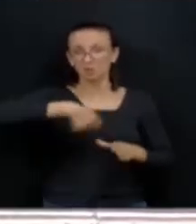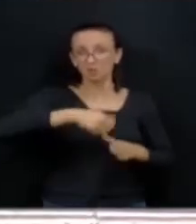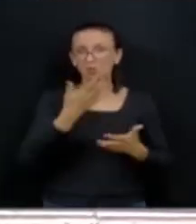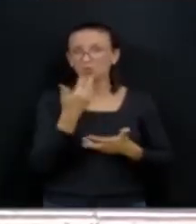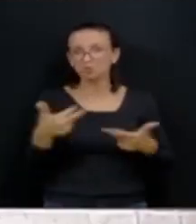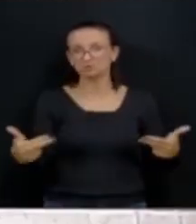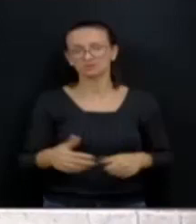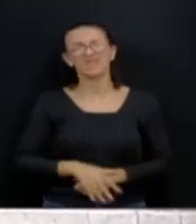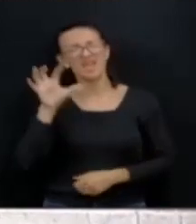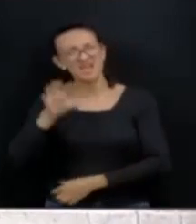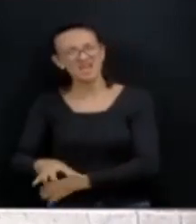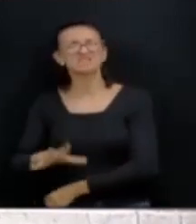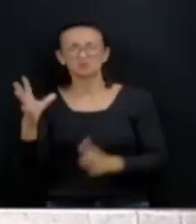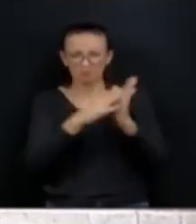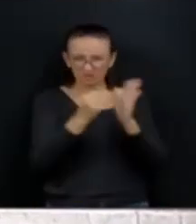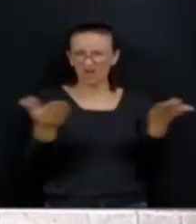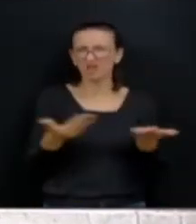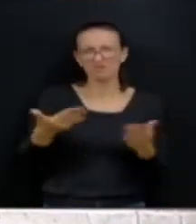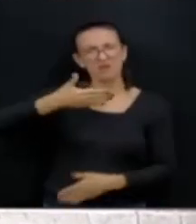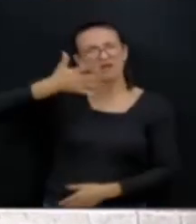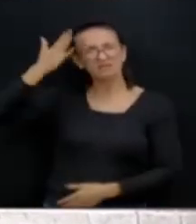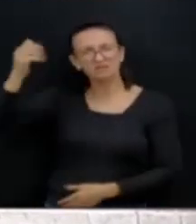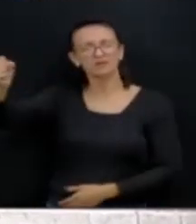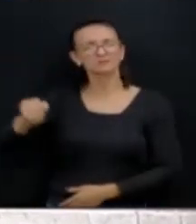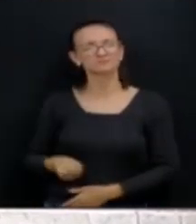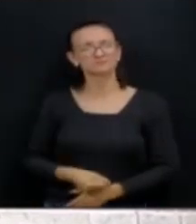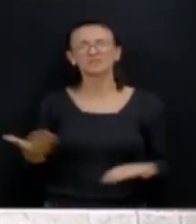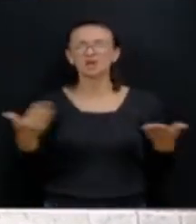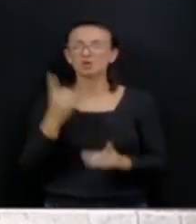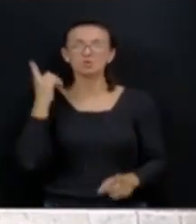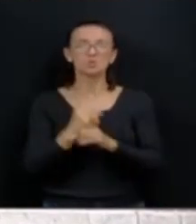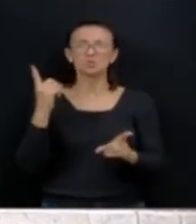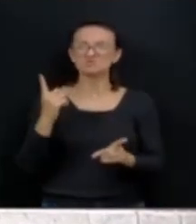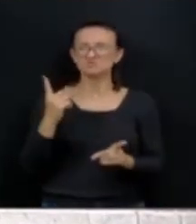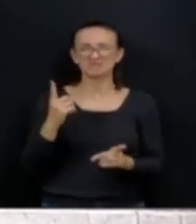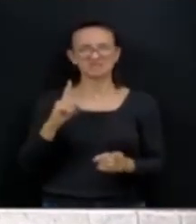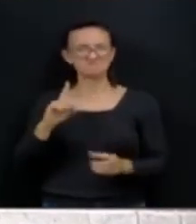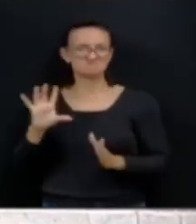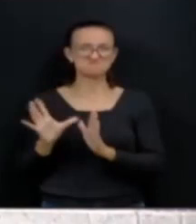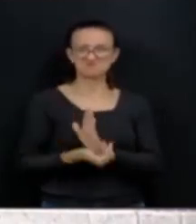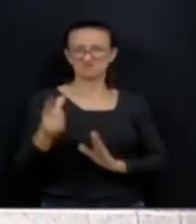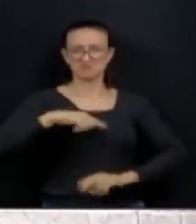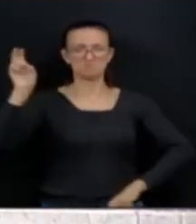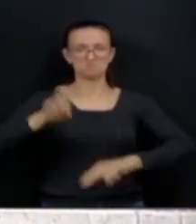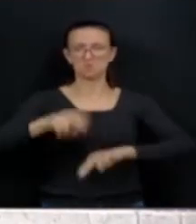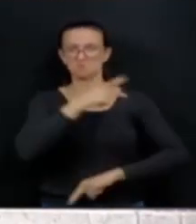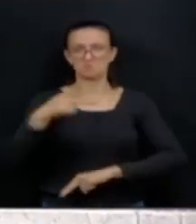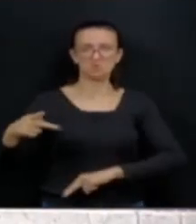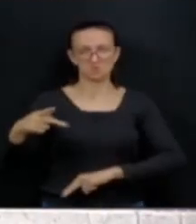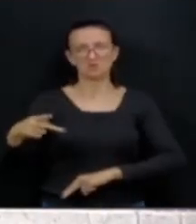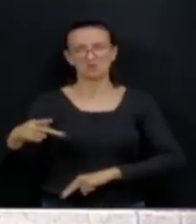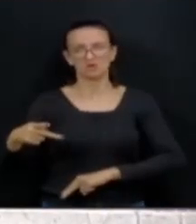Foi esse modelo, deputado Traiano, encontrado pelo inominável perverso que ocupa a cadeira da presidência da República